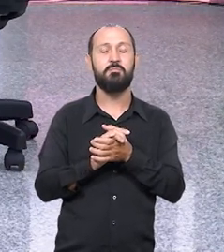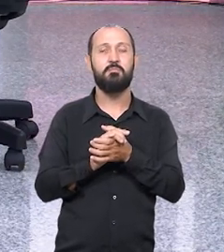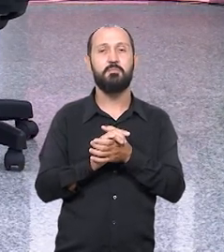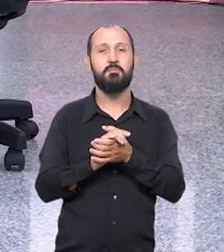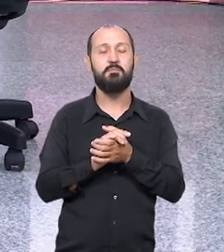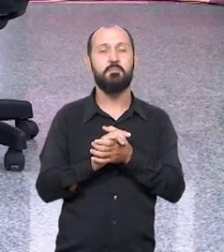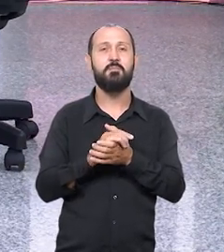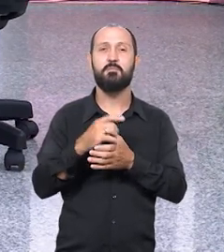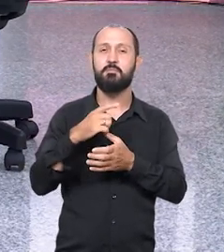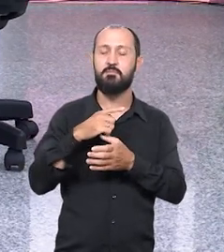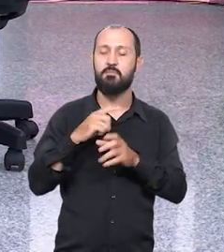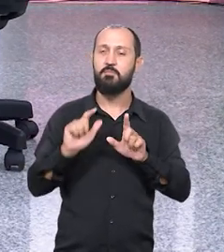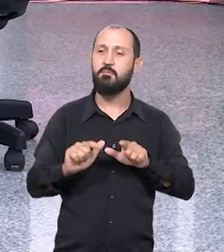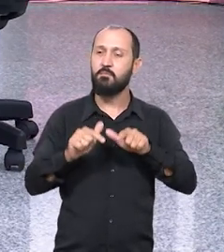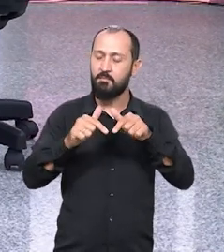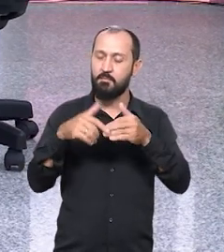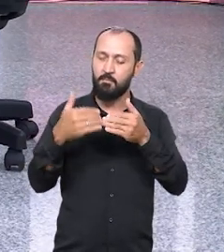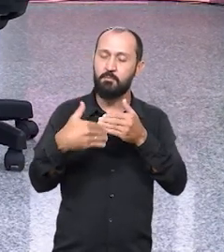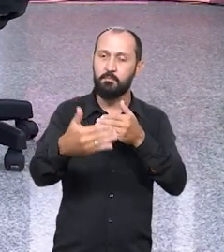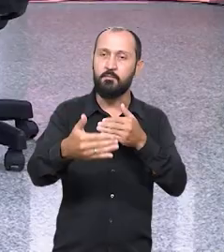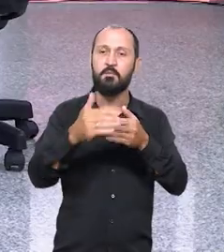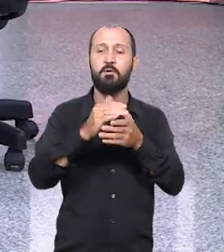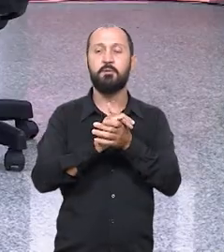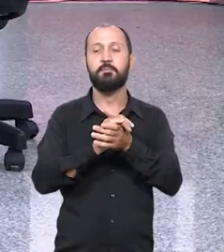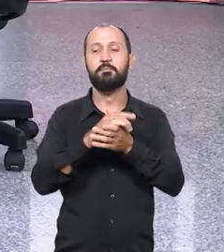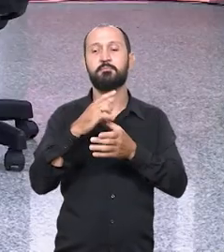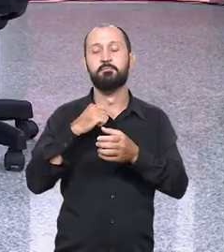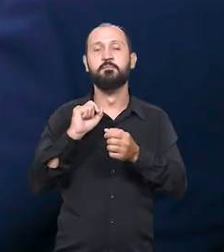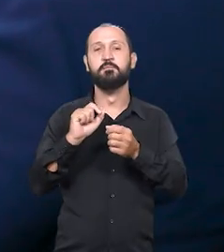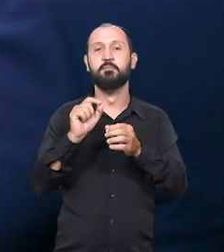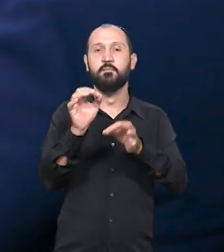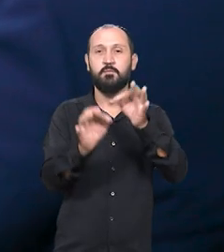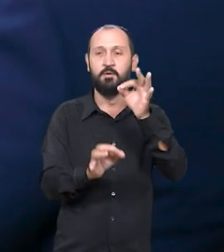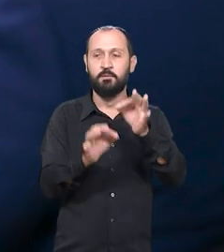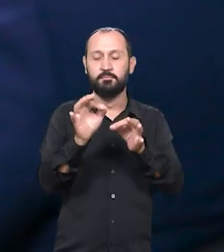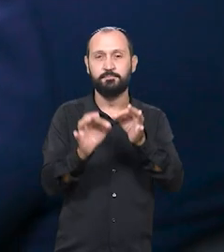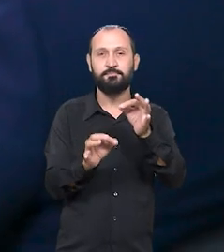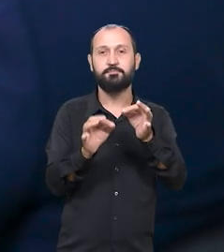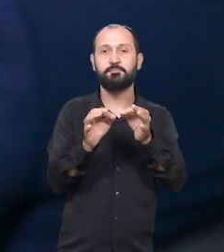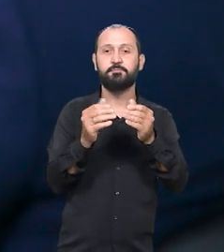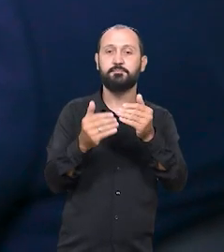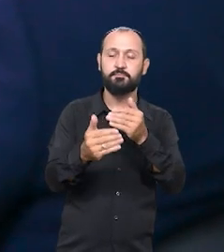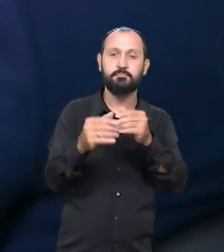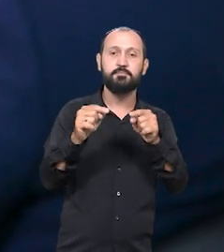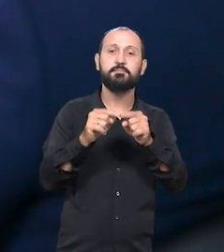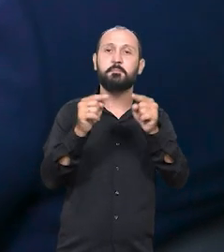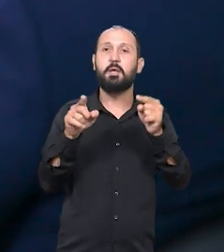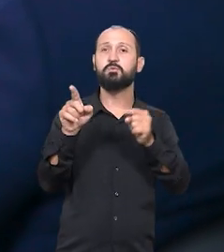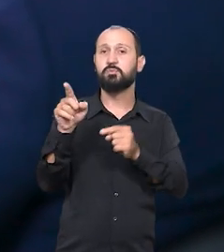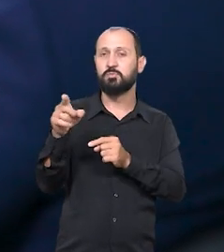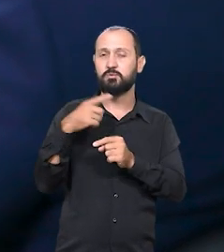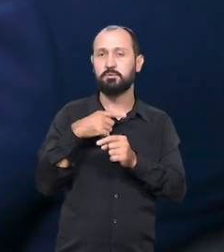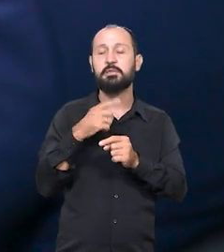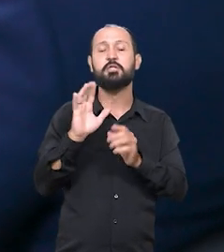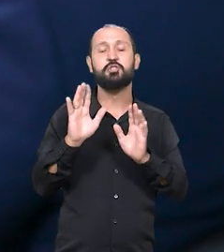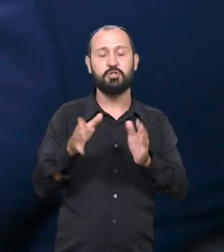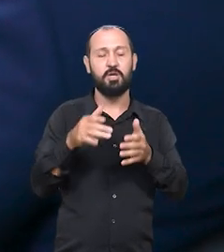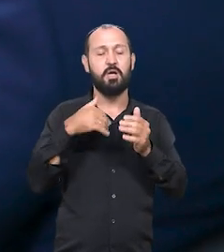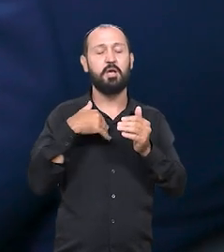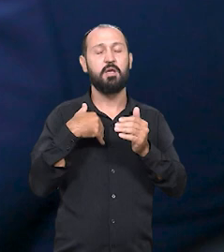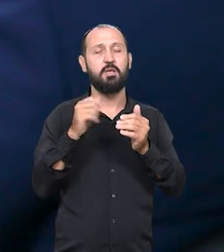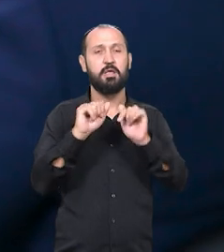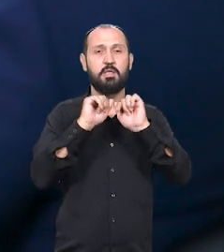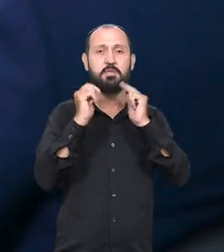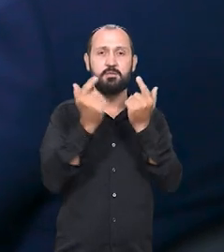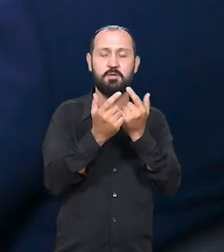uma batalha grande pela frente, também judicial, mas o senhor está na Casa de Leis, é um